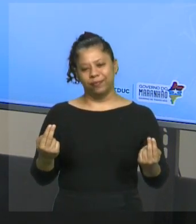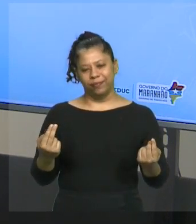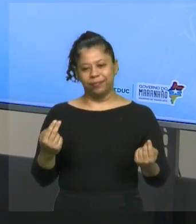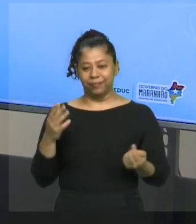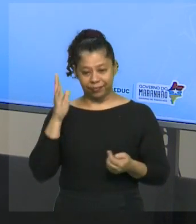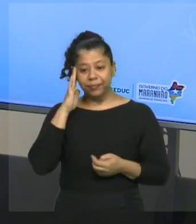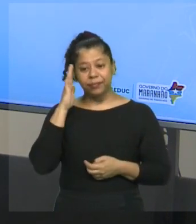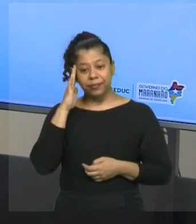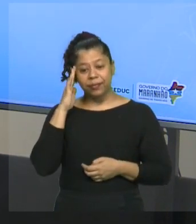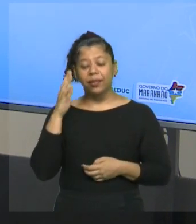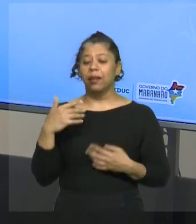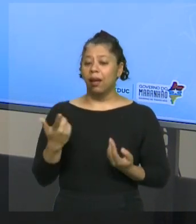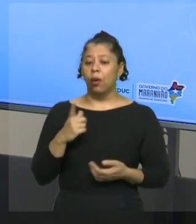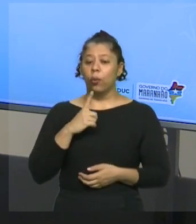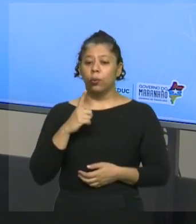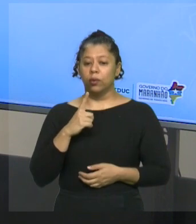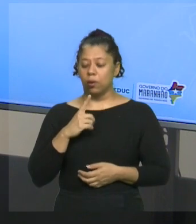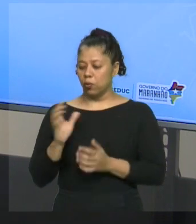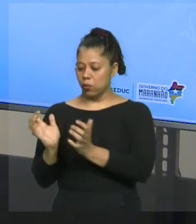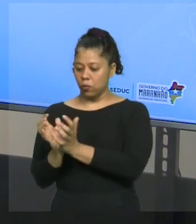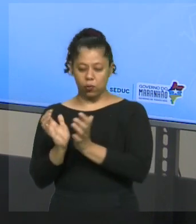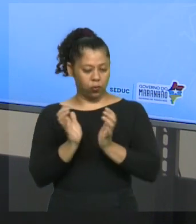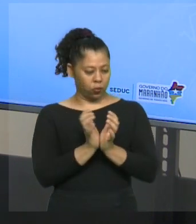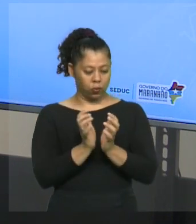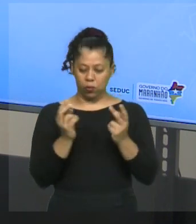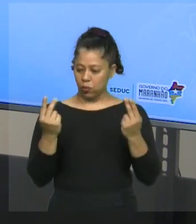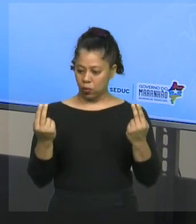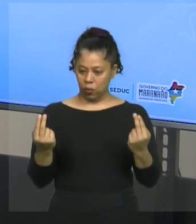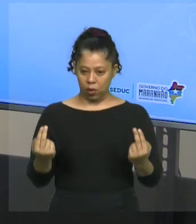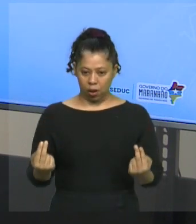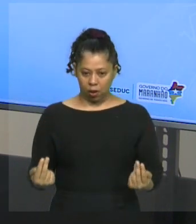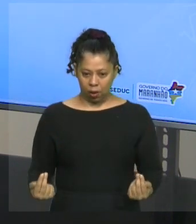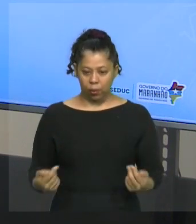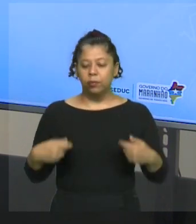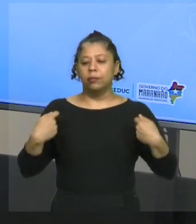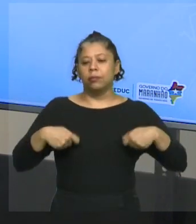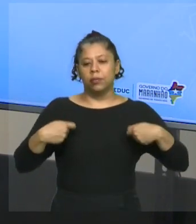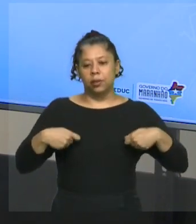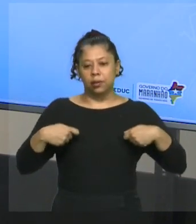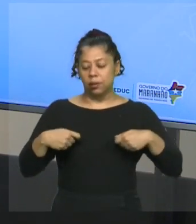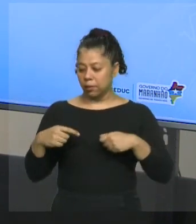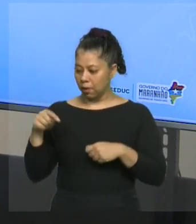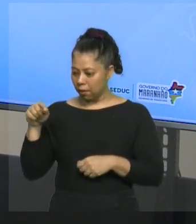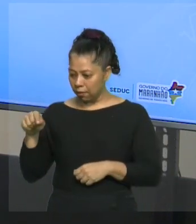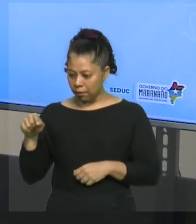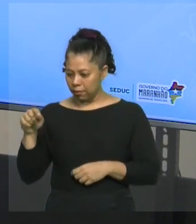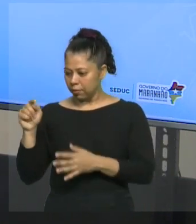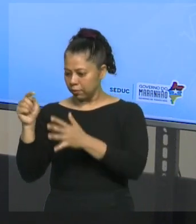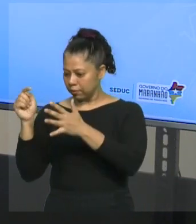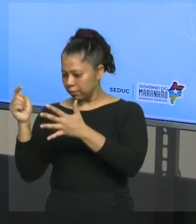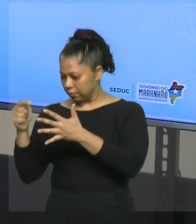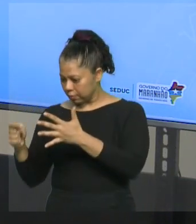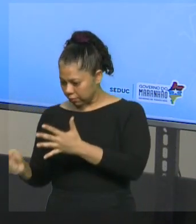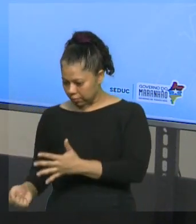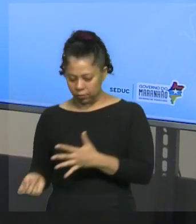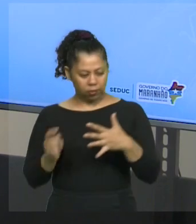Então, quando eu tenho igualdade de conjuntos, eu preciso ter tudo igual. Então, vamos lá.